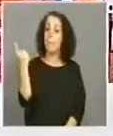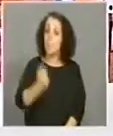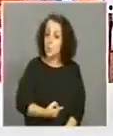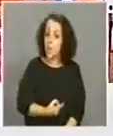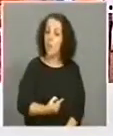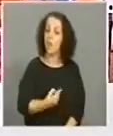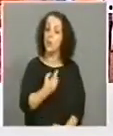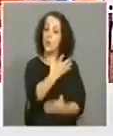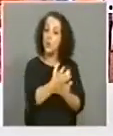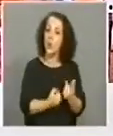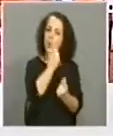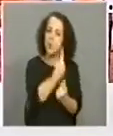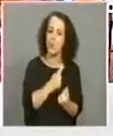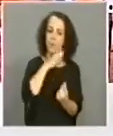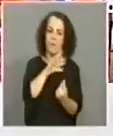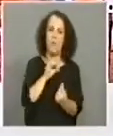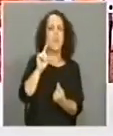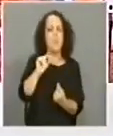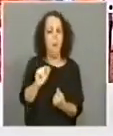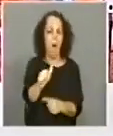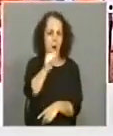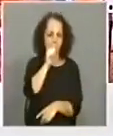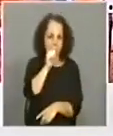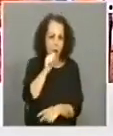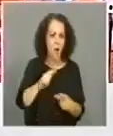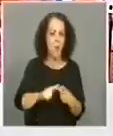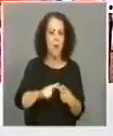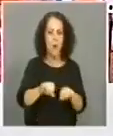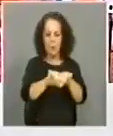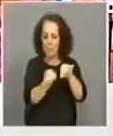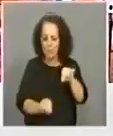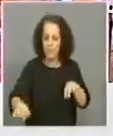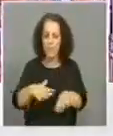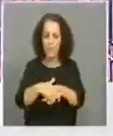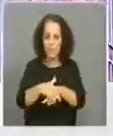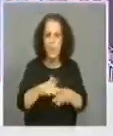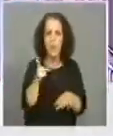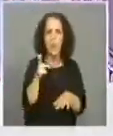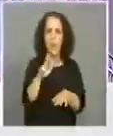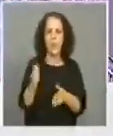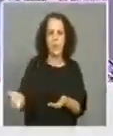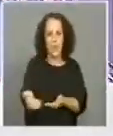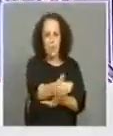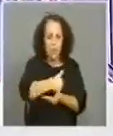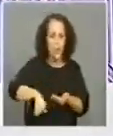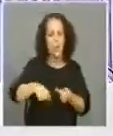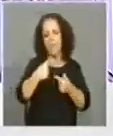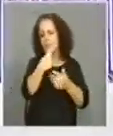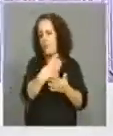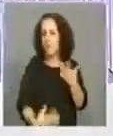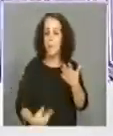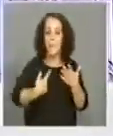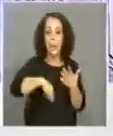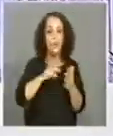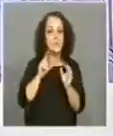familiar. Mas depois também nas tarifas da água, nas tarifas do saneamento, dos resíduos sólidos urbanos, procuramos sempre ter